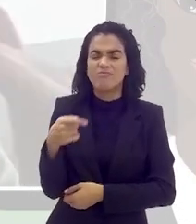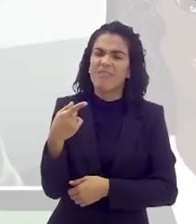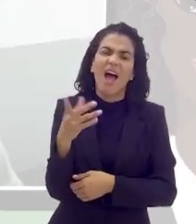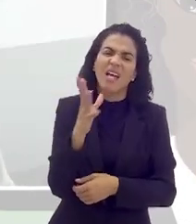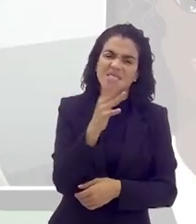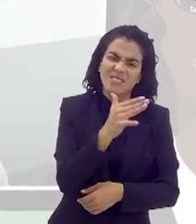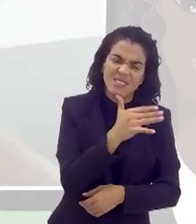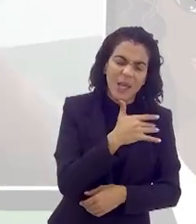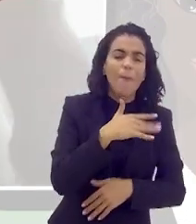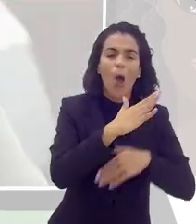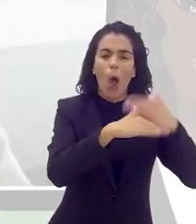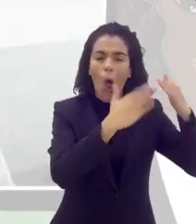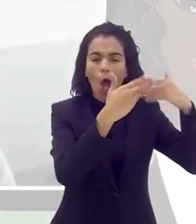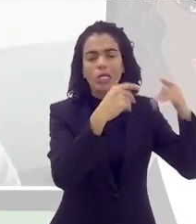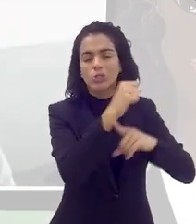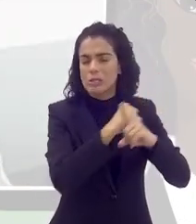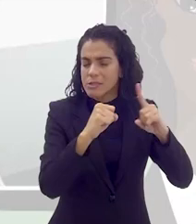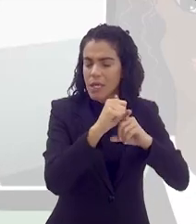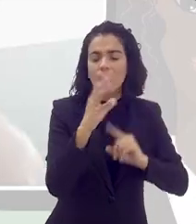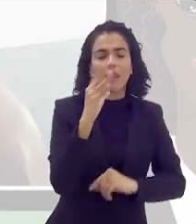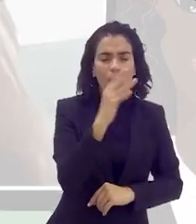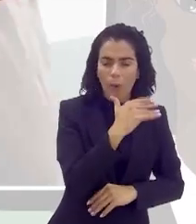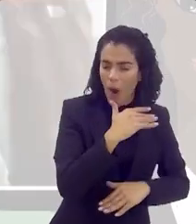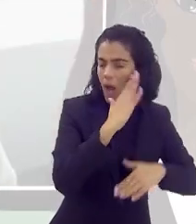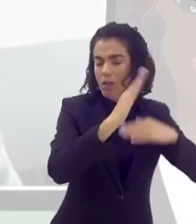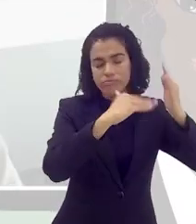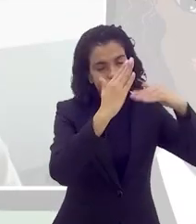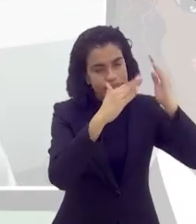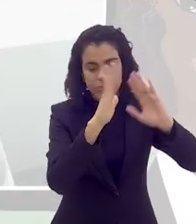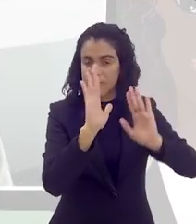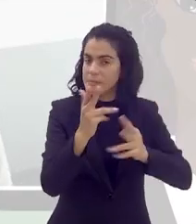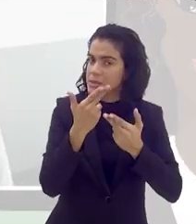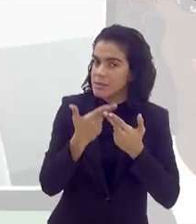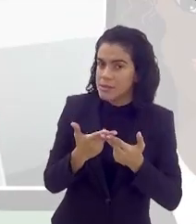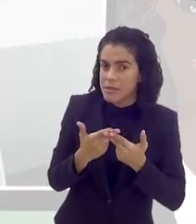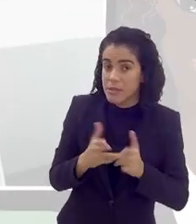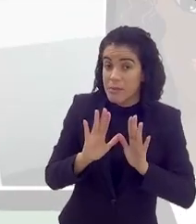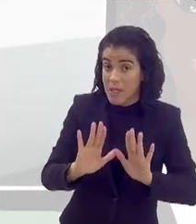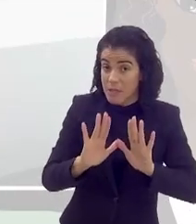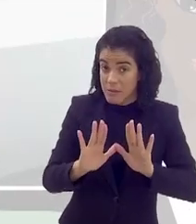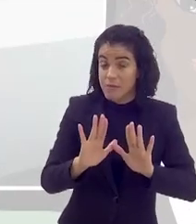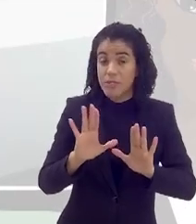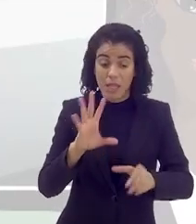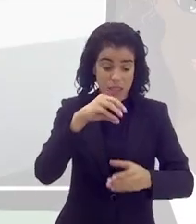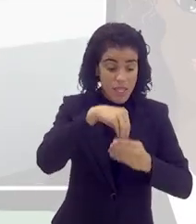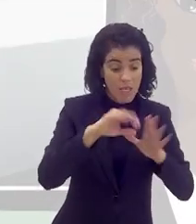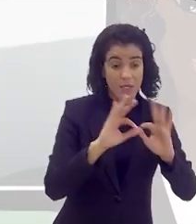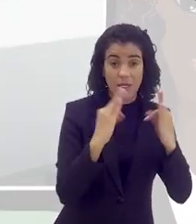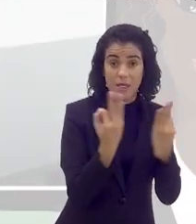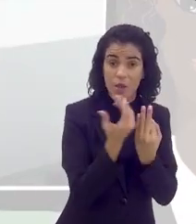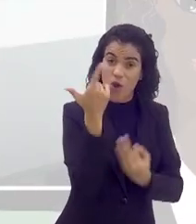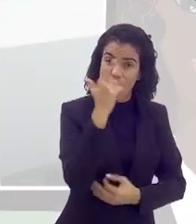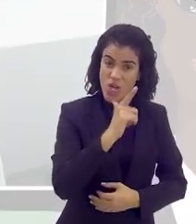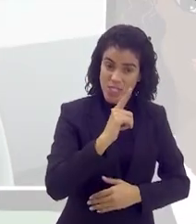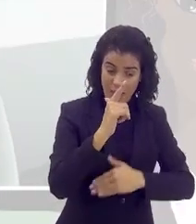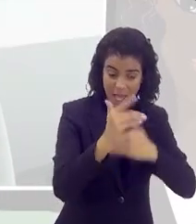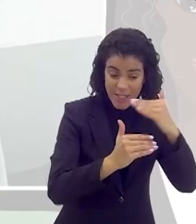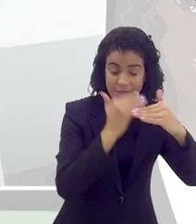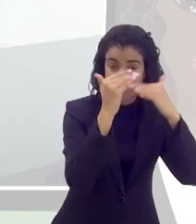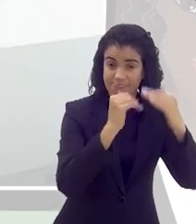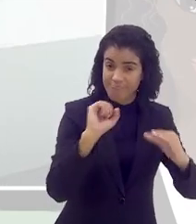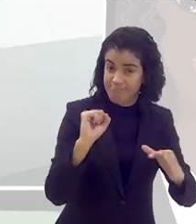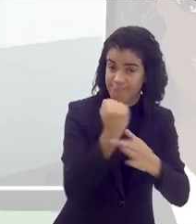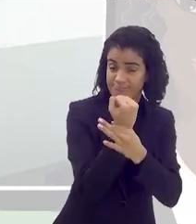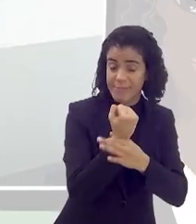o resto vai levar tempo para mudar, a sociedade leva tempo para mudar, é impaciência. Mas se você no seu núcleo familiar conseguir